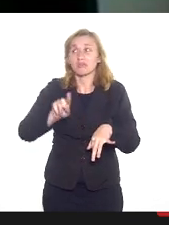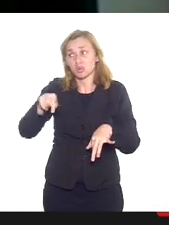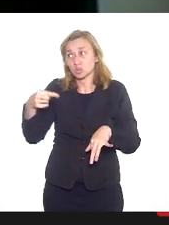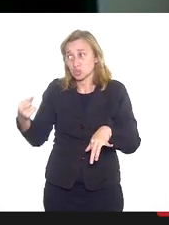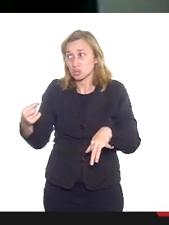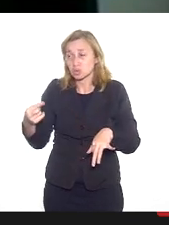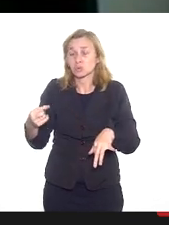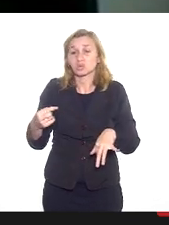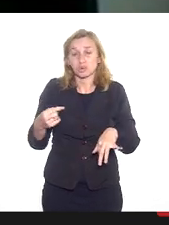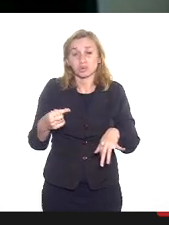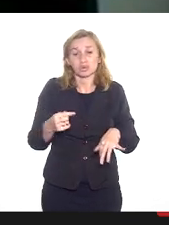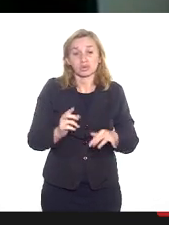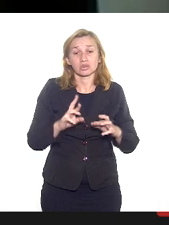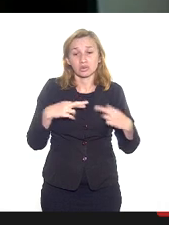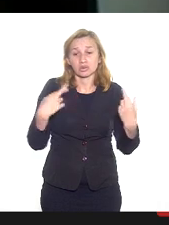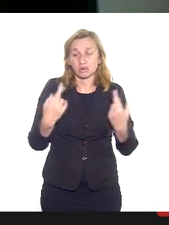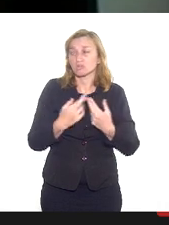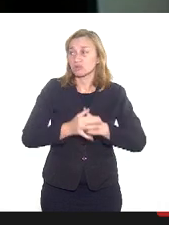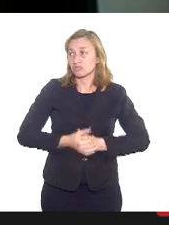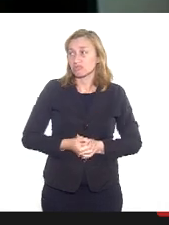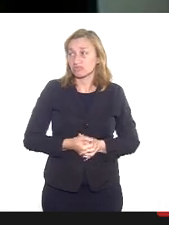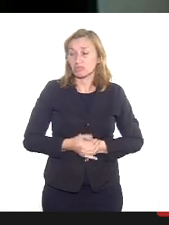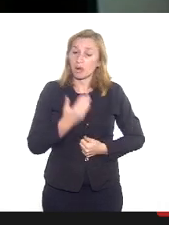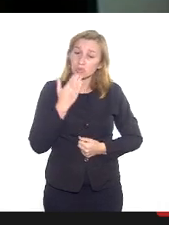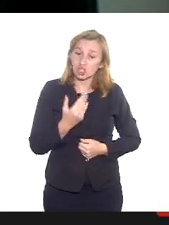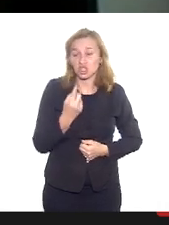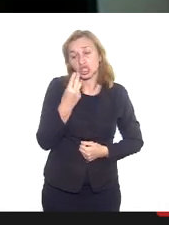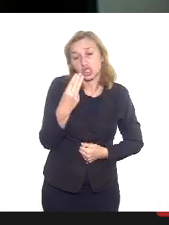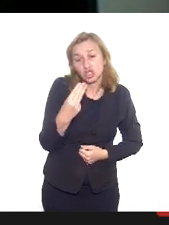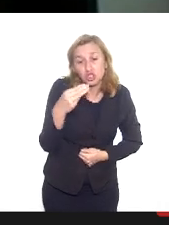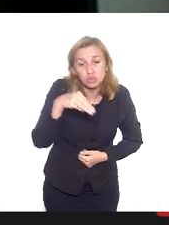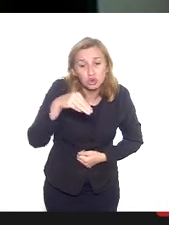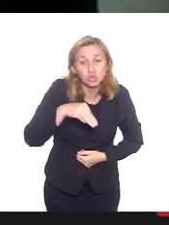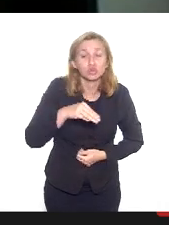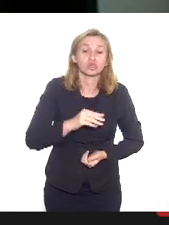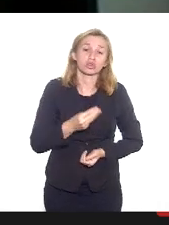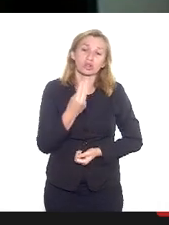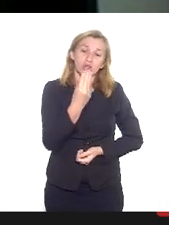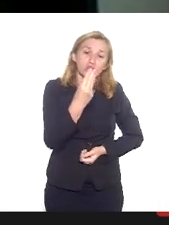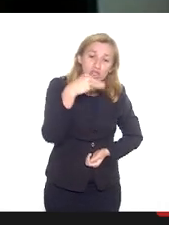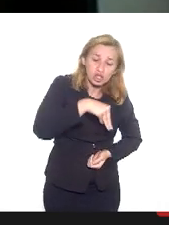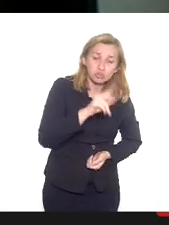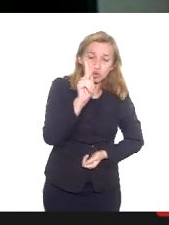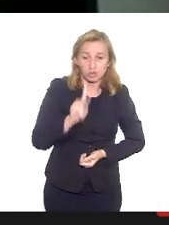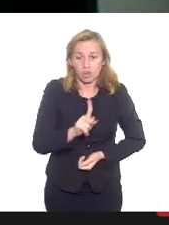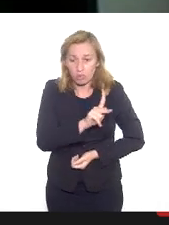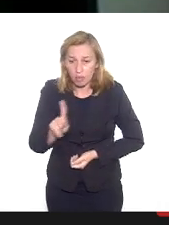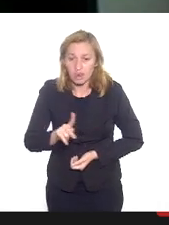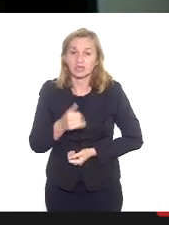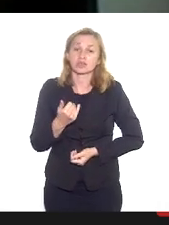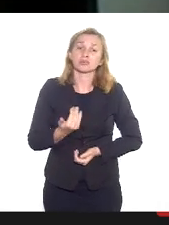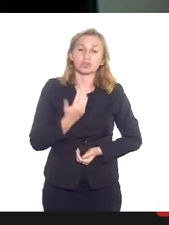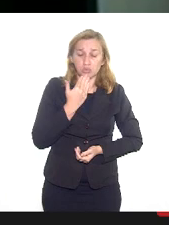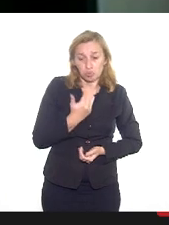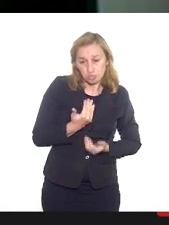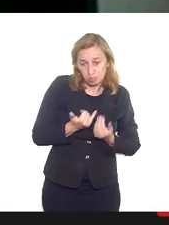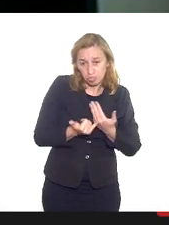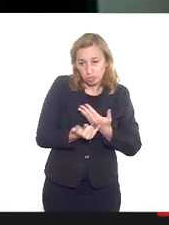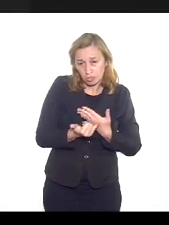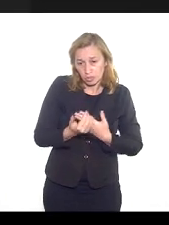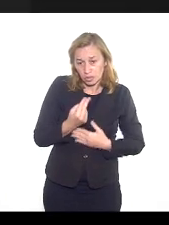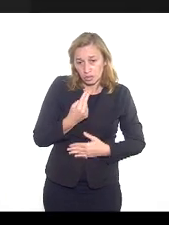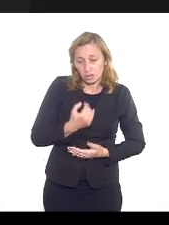comissões. Então, eu vou conceder à senhora três minutos e ao padre Vitor também três minutos para as suas considerações